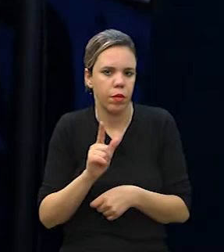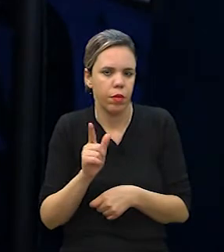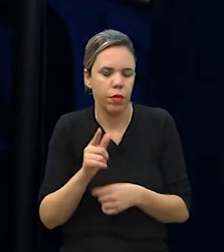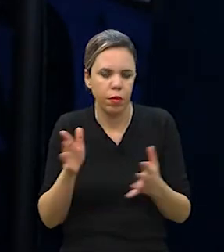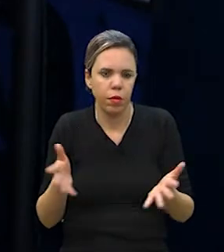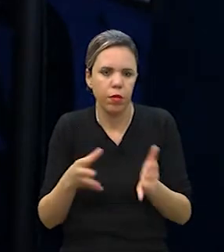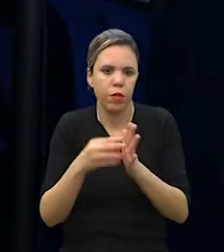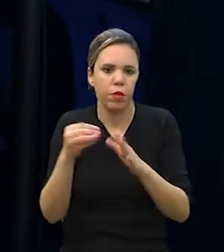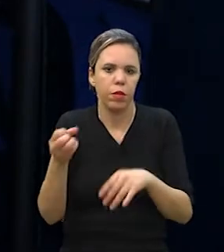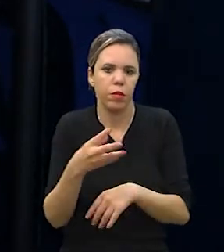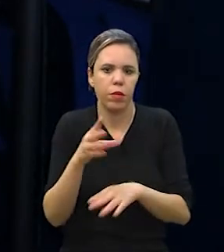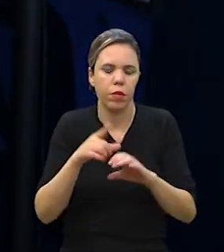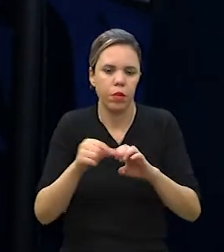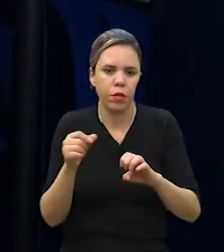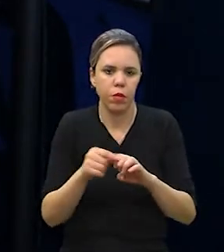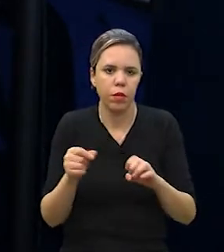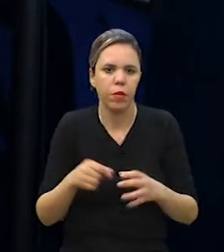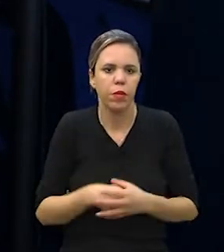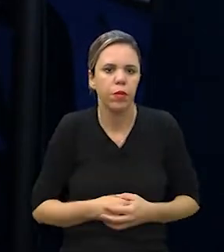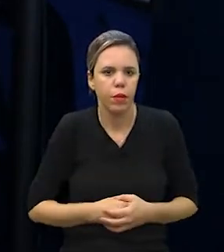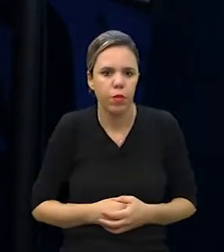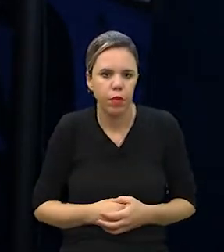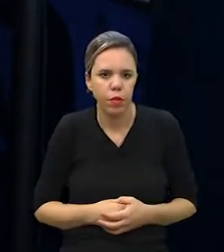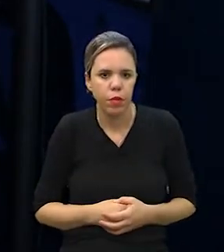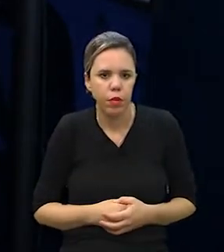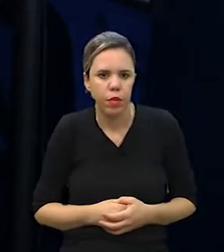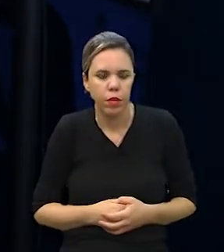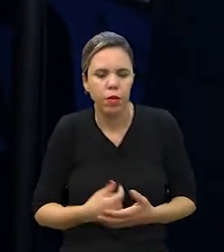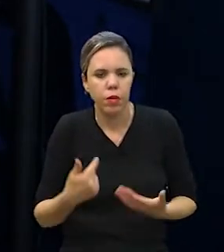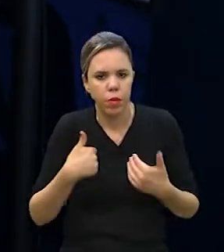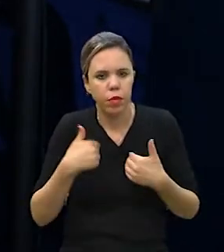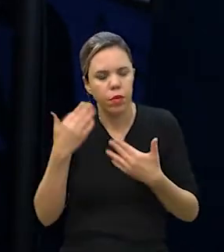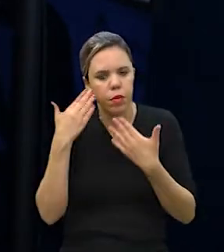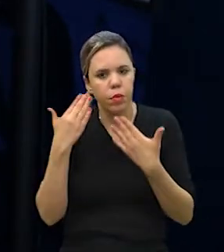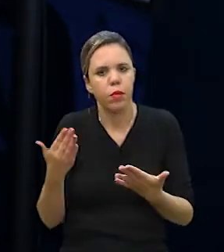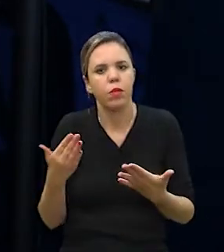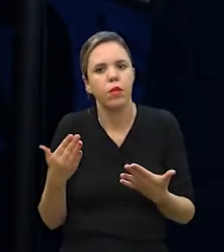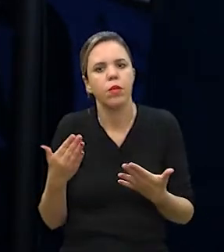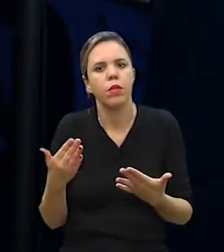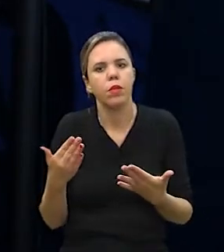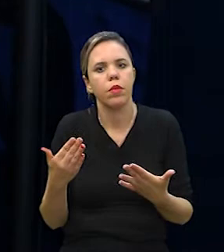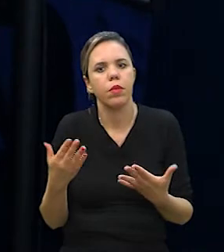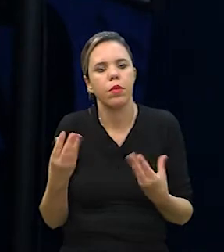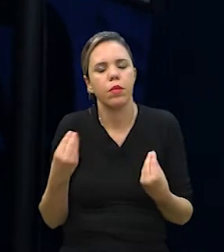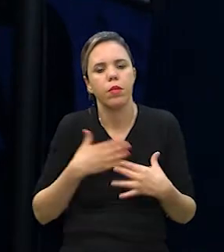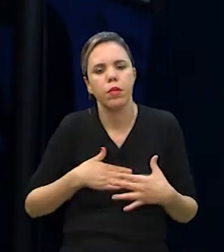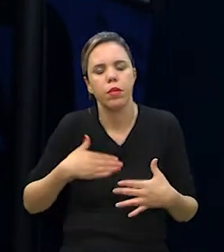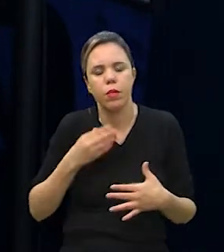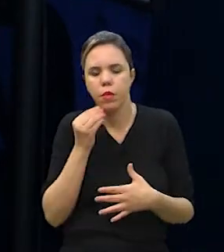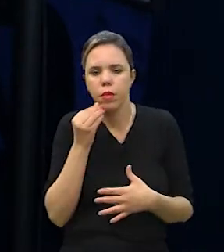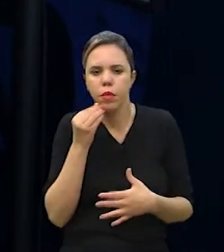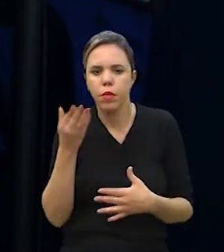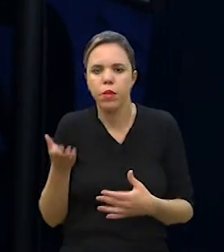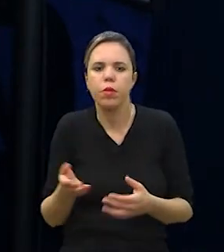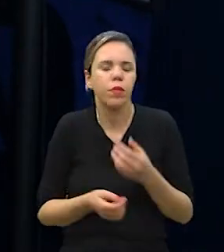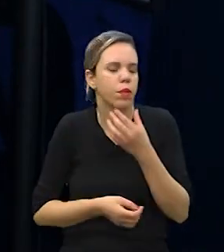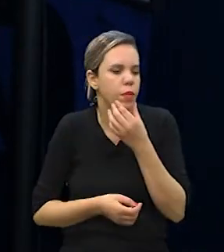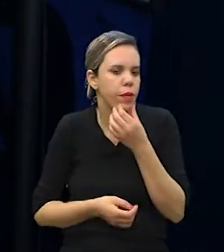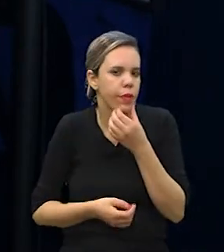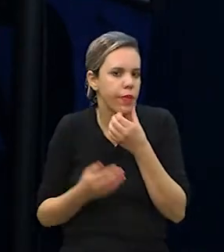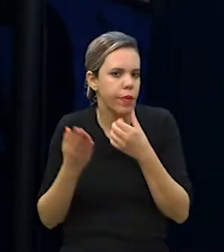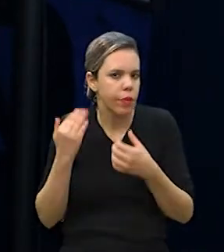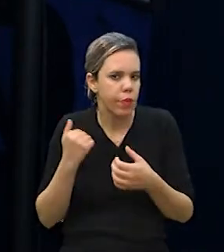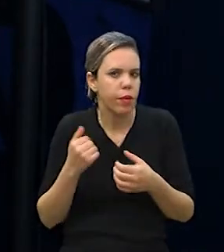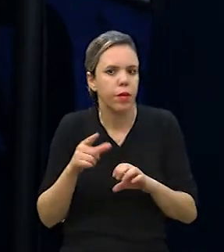claro, inspirando novos empreendedores. Eu agradeço, agradeço demais por essa oportunidade.